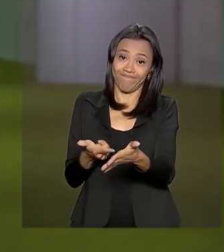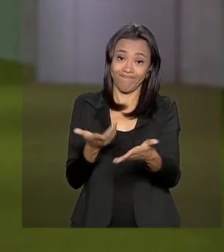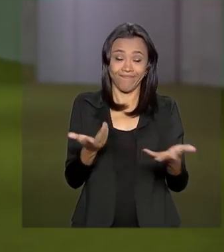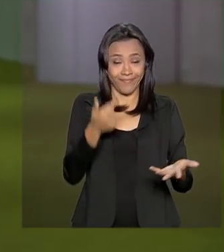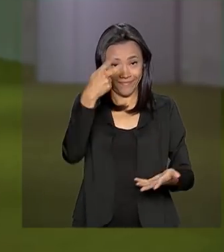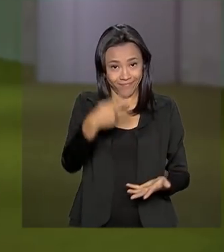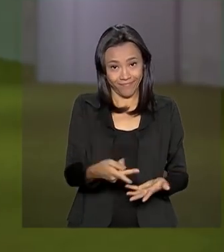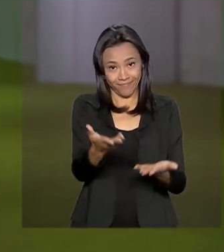para o Brasil em Dia.